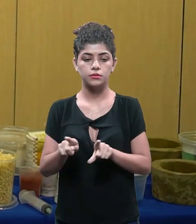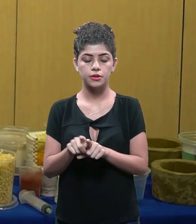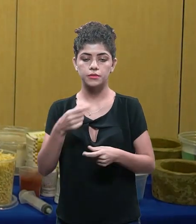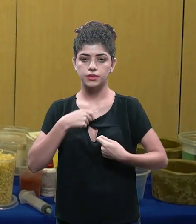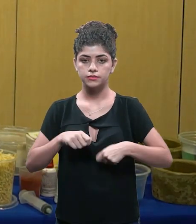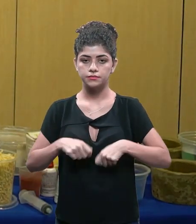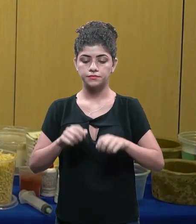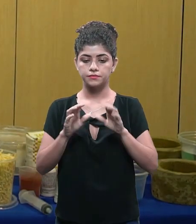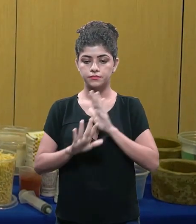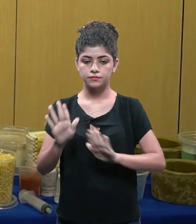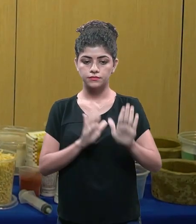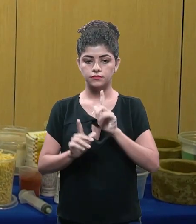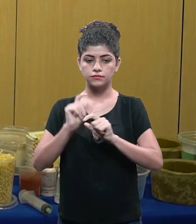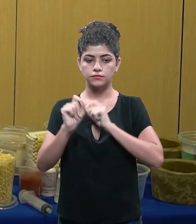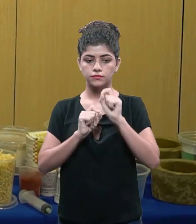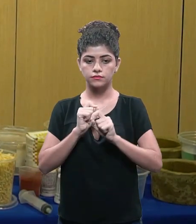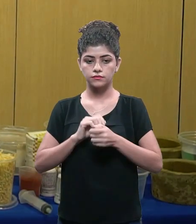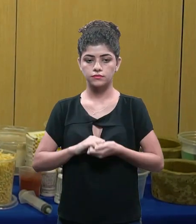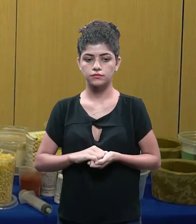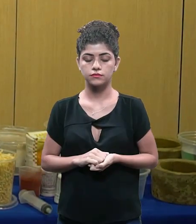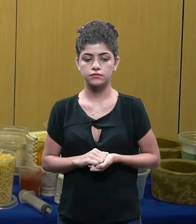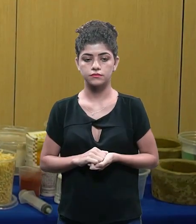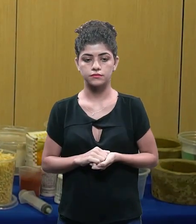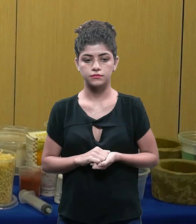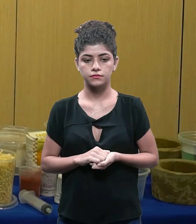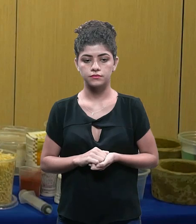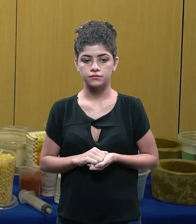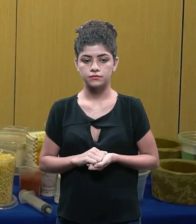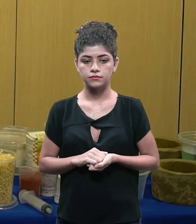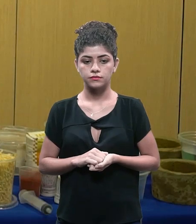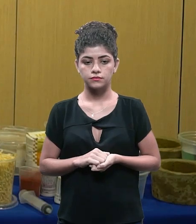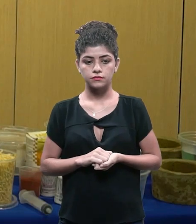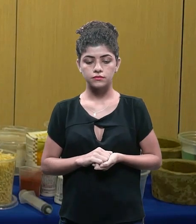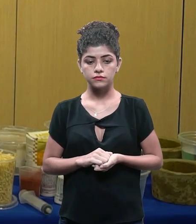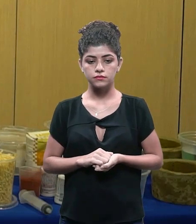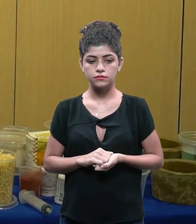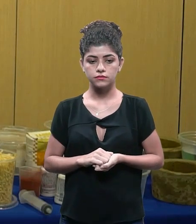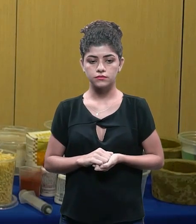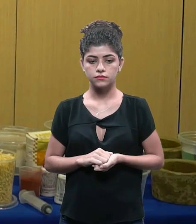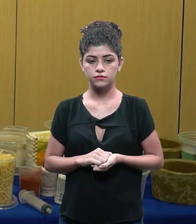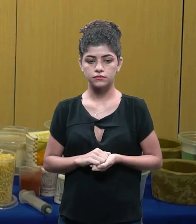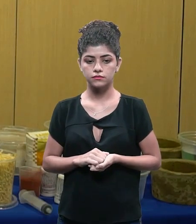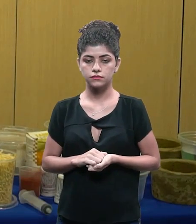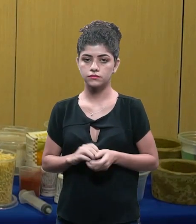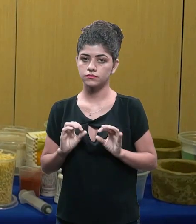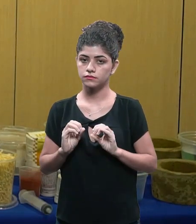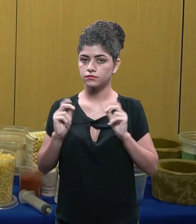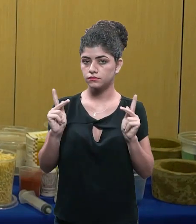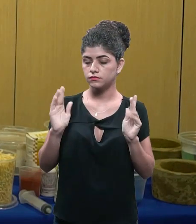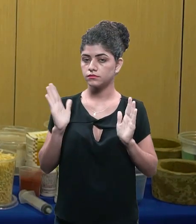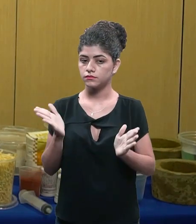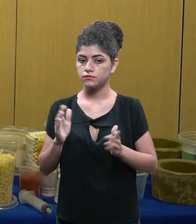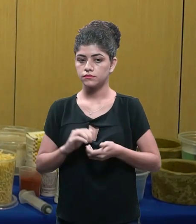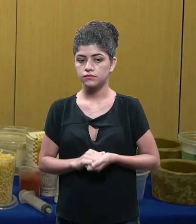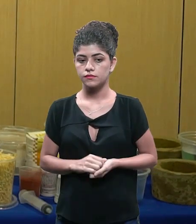outra coisa que eu tenho que ter o cuidado nesse caso aqui ó fiz a forma certo